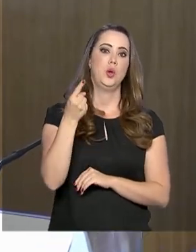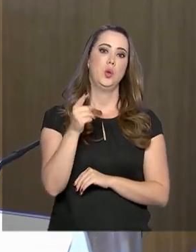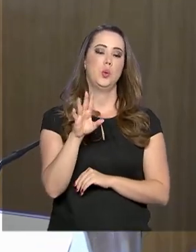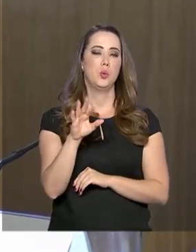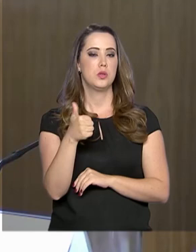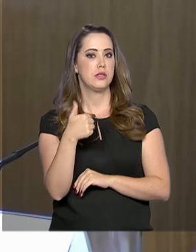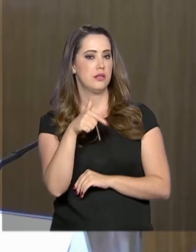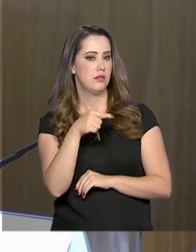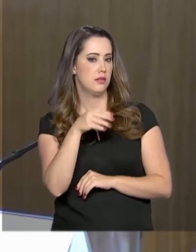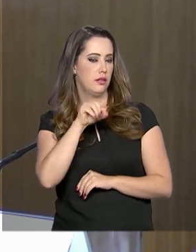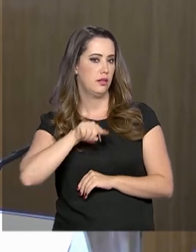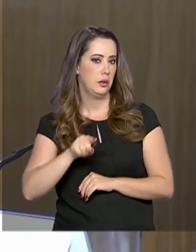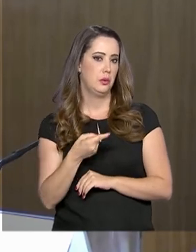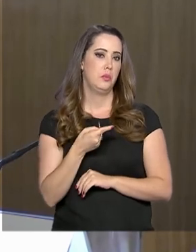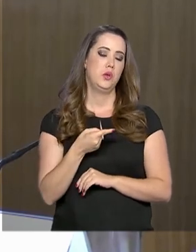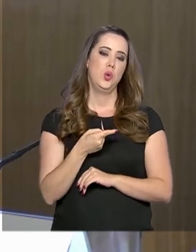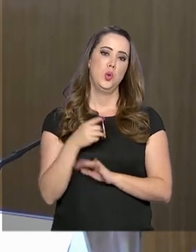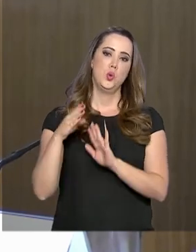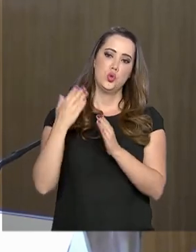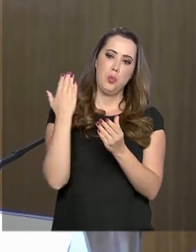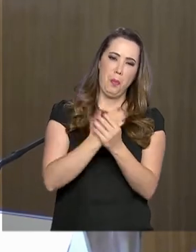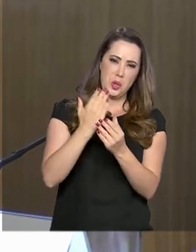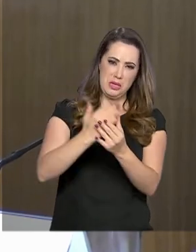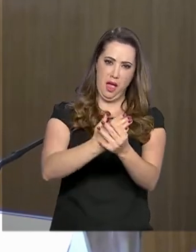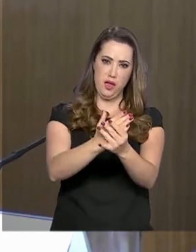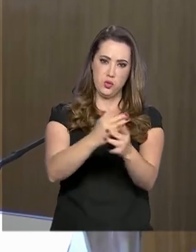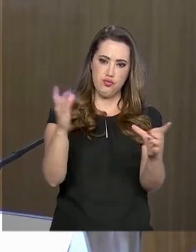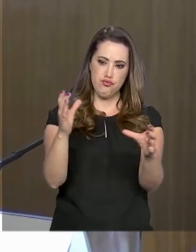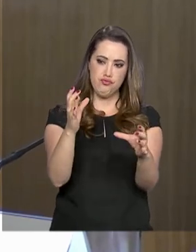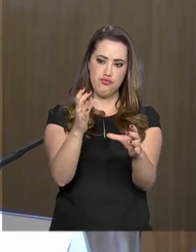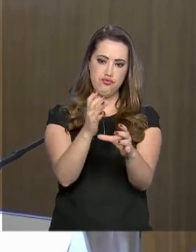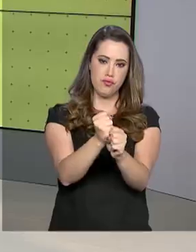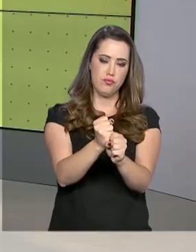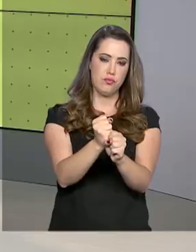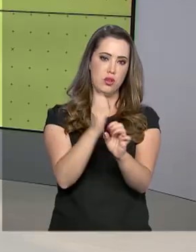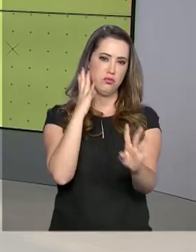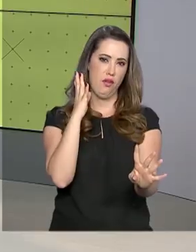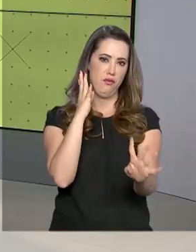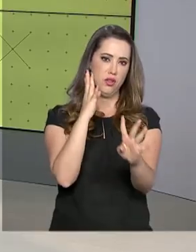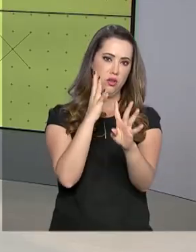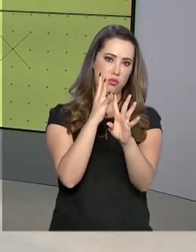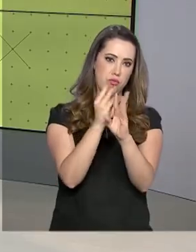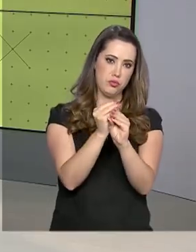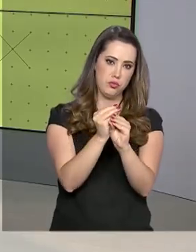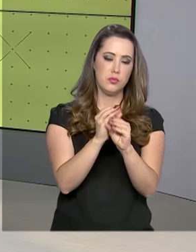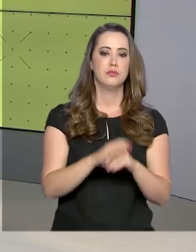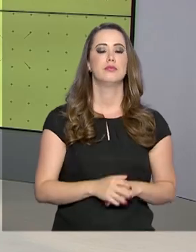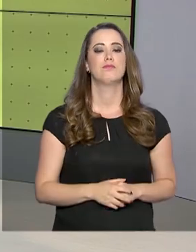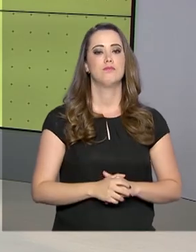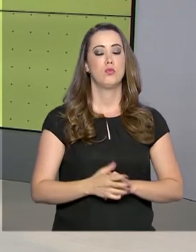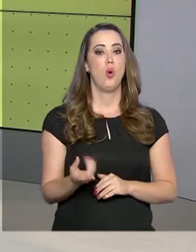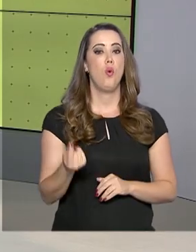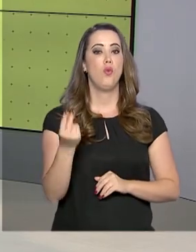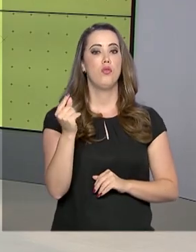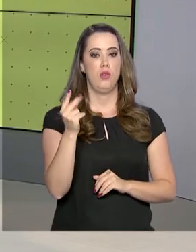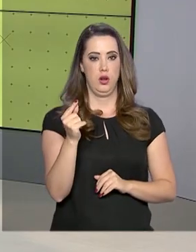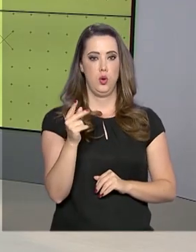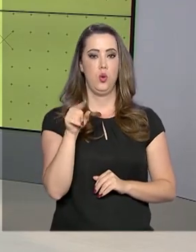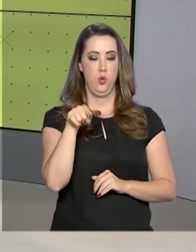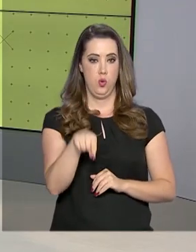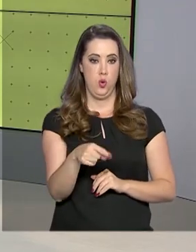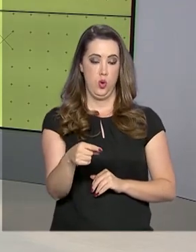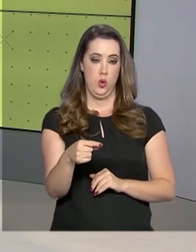processos de saldo, de diminuição do nosso estoque. O valor bruto da produção